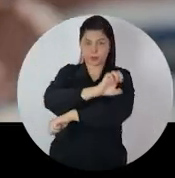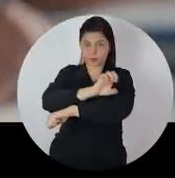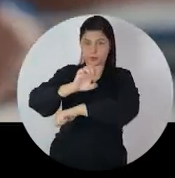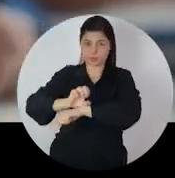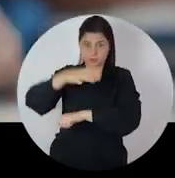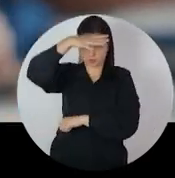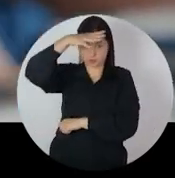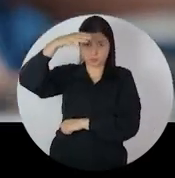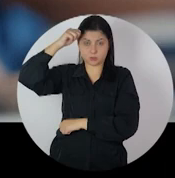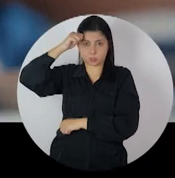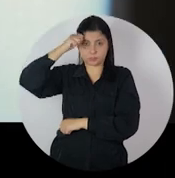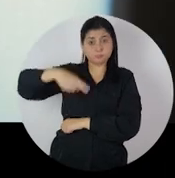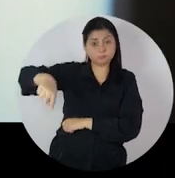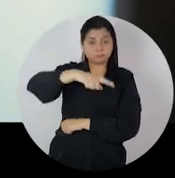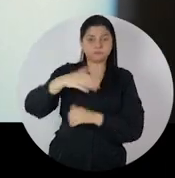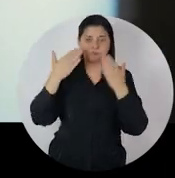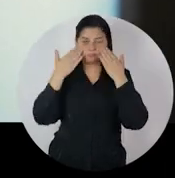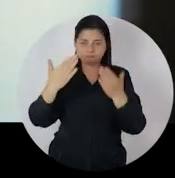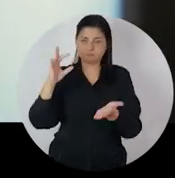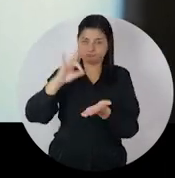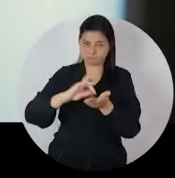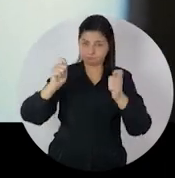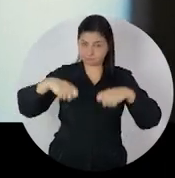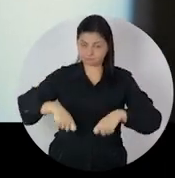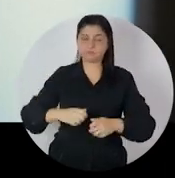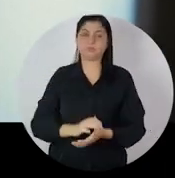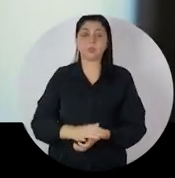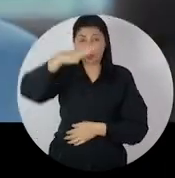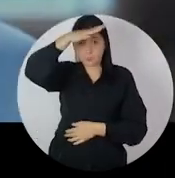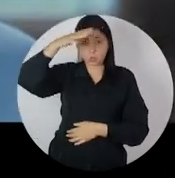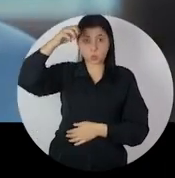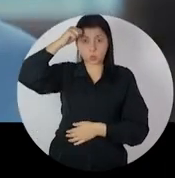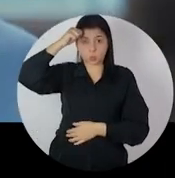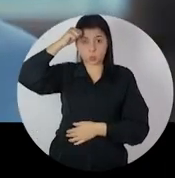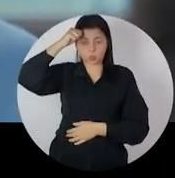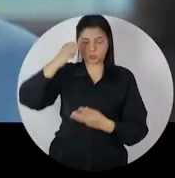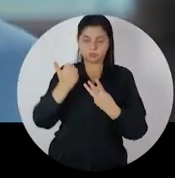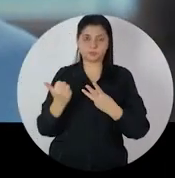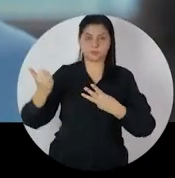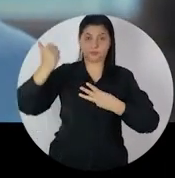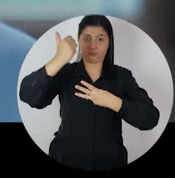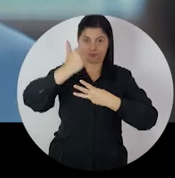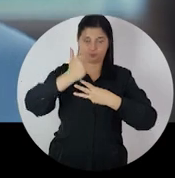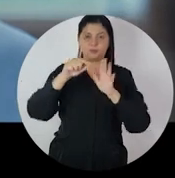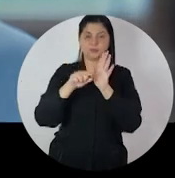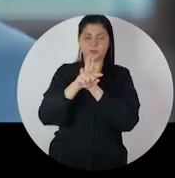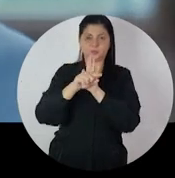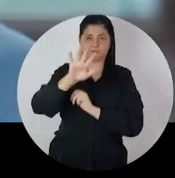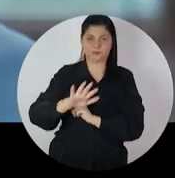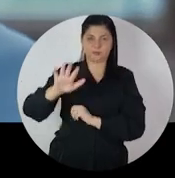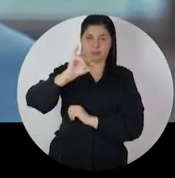melhorando a educação em Mato Grosso. E os resultados já começaram a aparecer. Mato Grosso subiu três posições